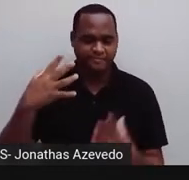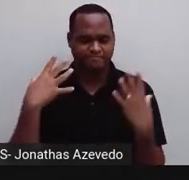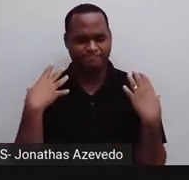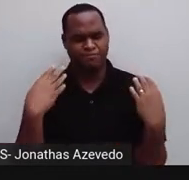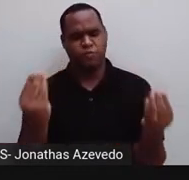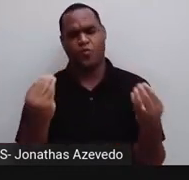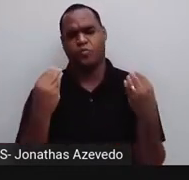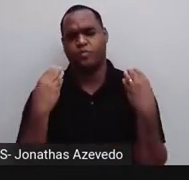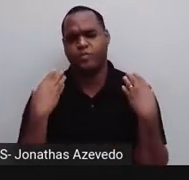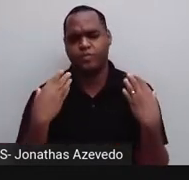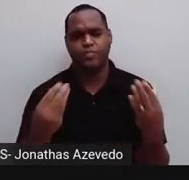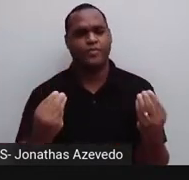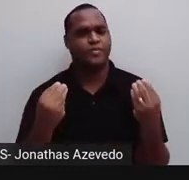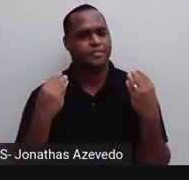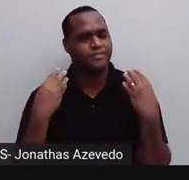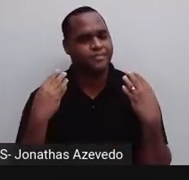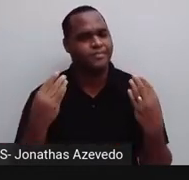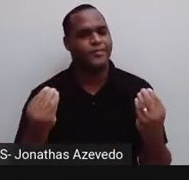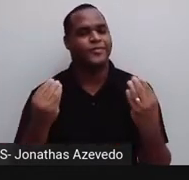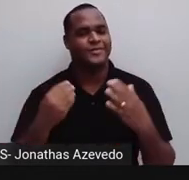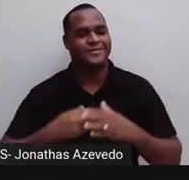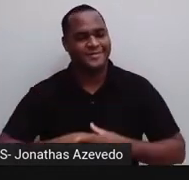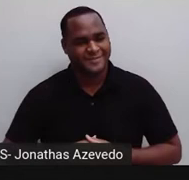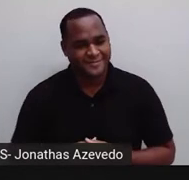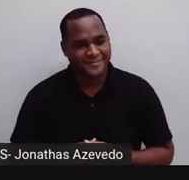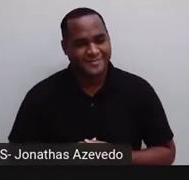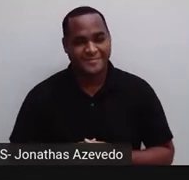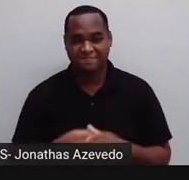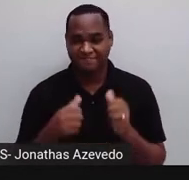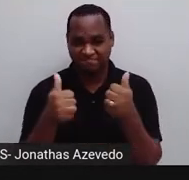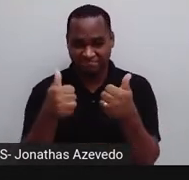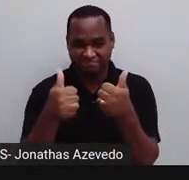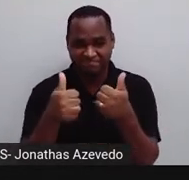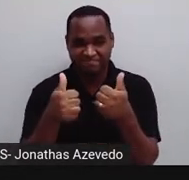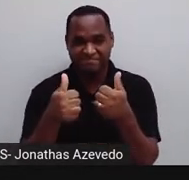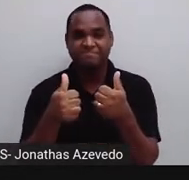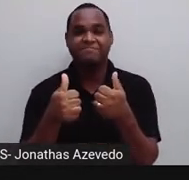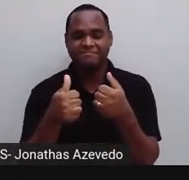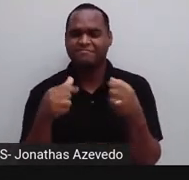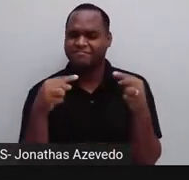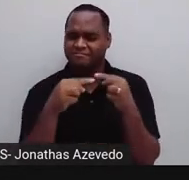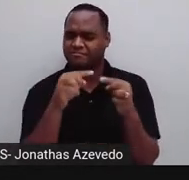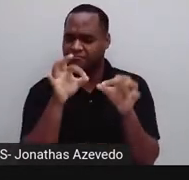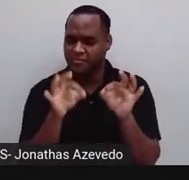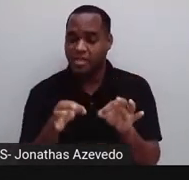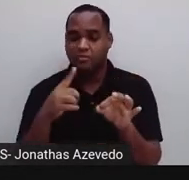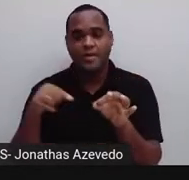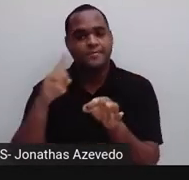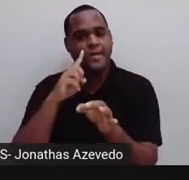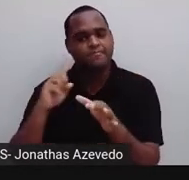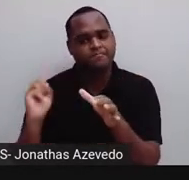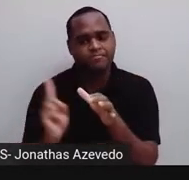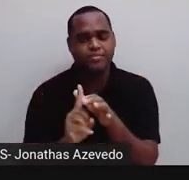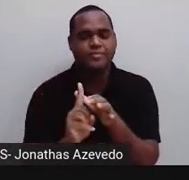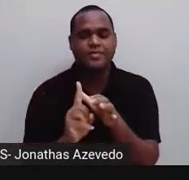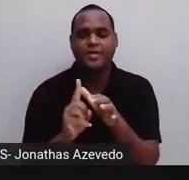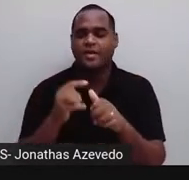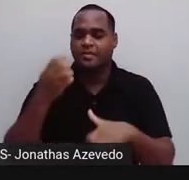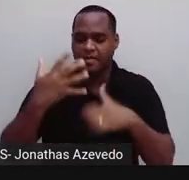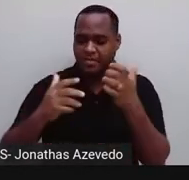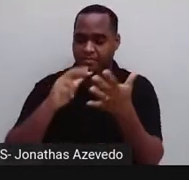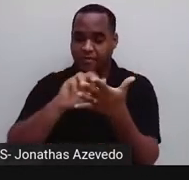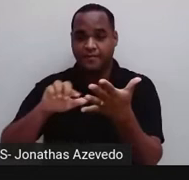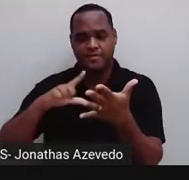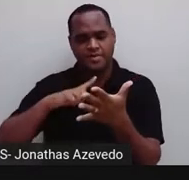em verde sempre representava bastante, tá? Então, era certo a gente chegar na maioria das vezes,